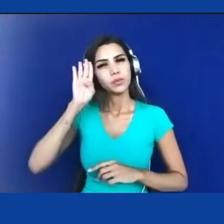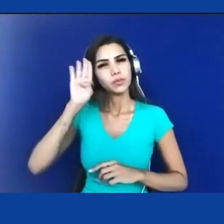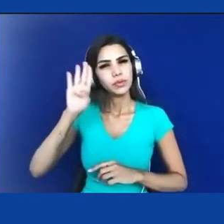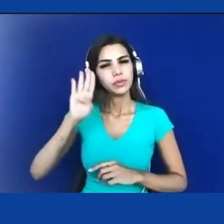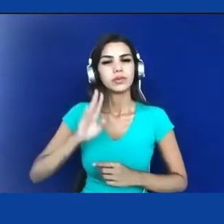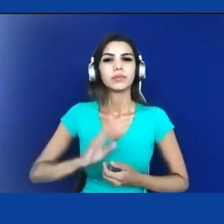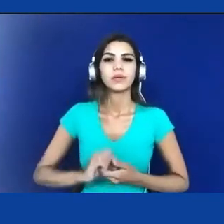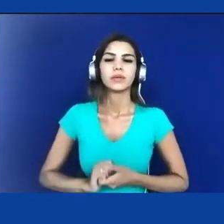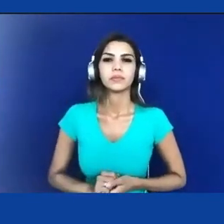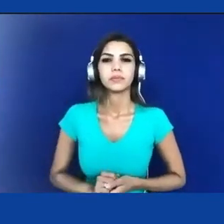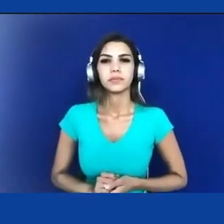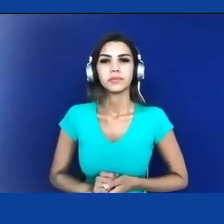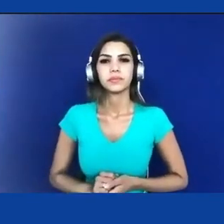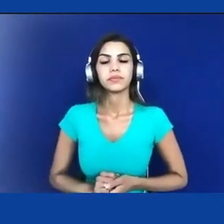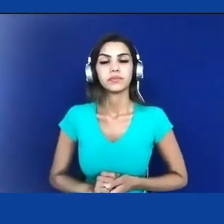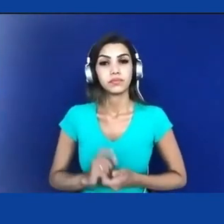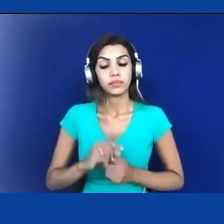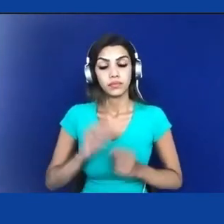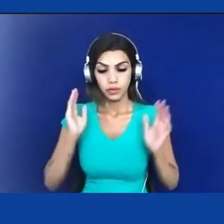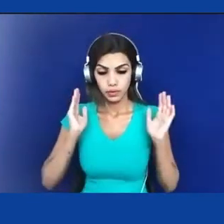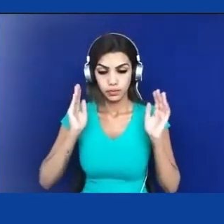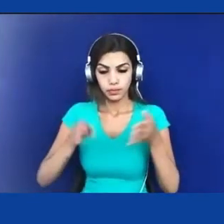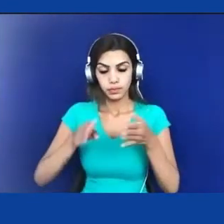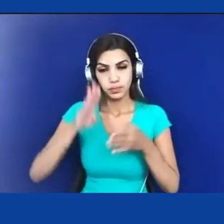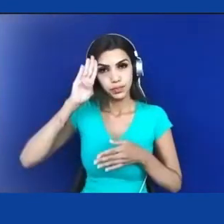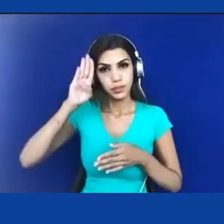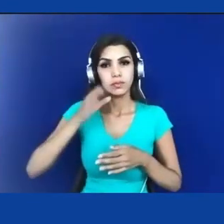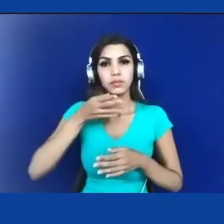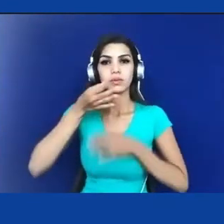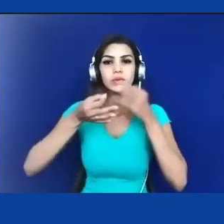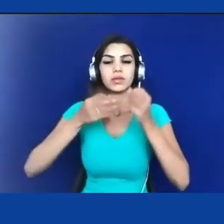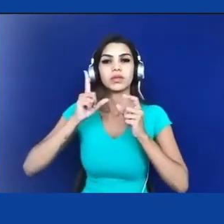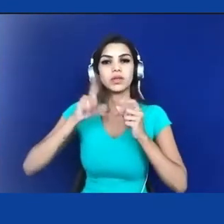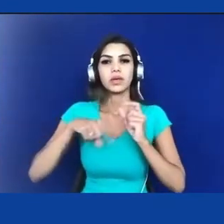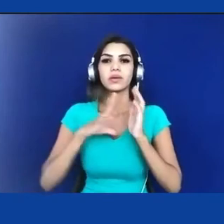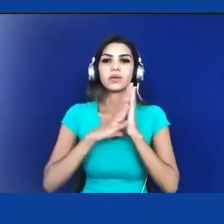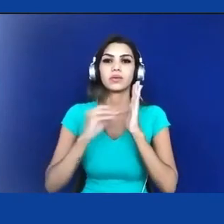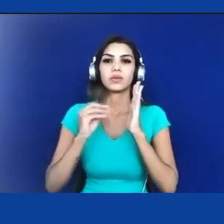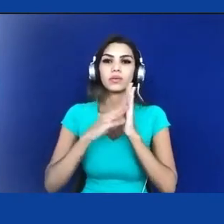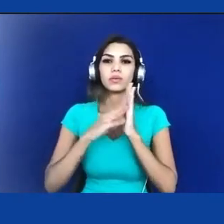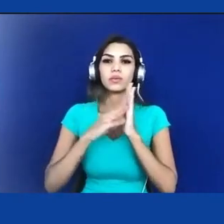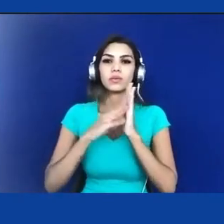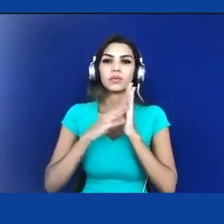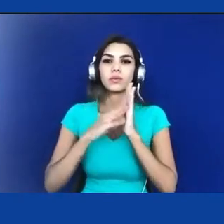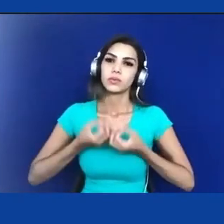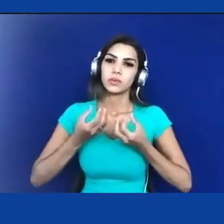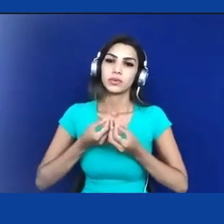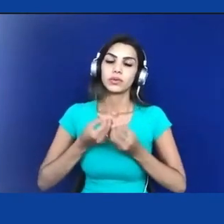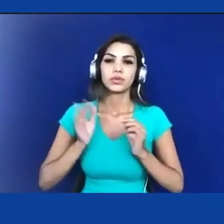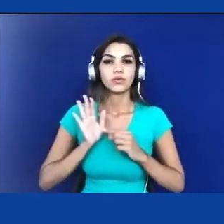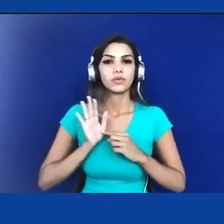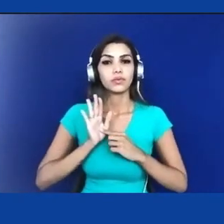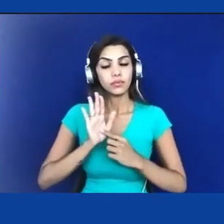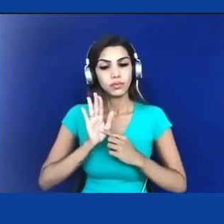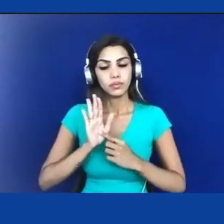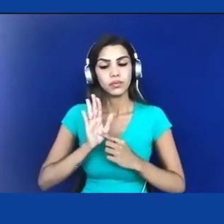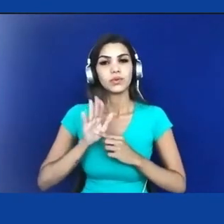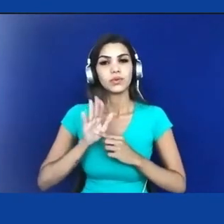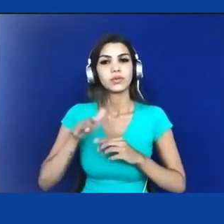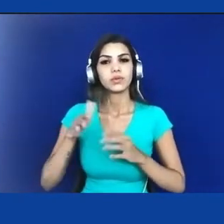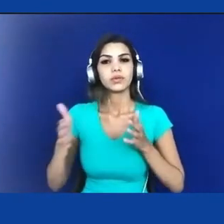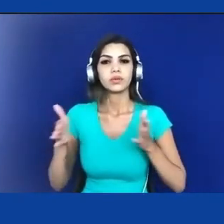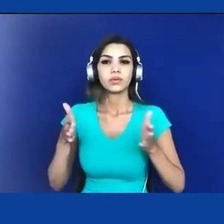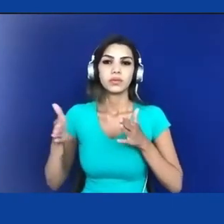o alvo principal da crítica, foi o modelo produtivo estabelecido na experiência colonial escravocrata